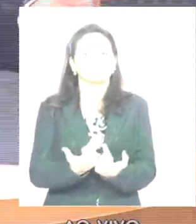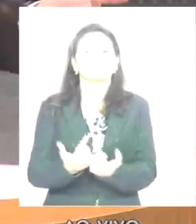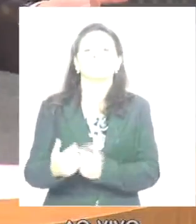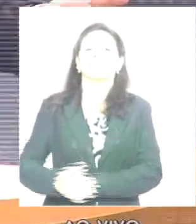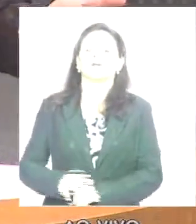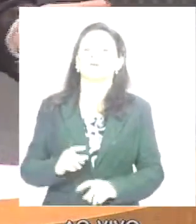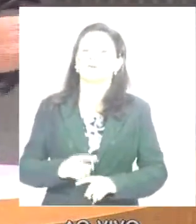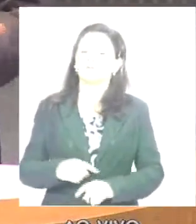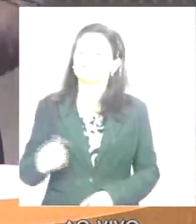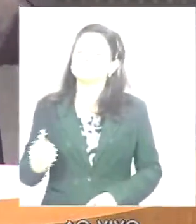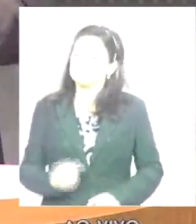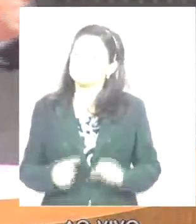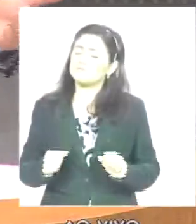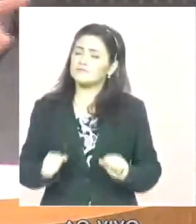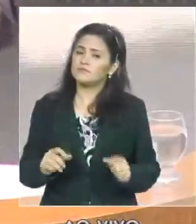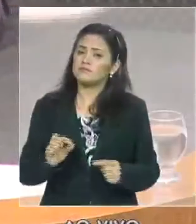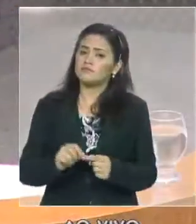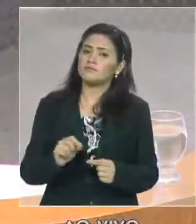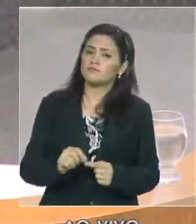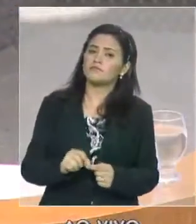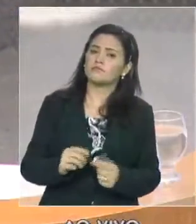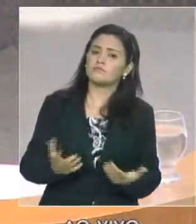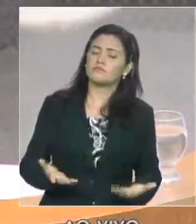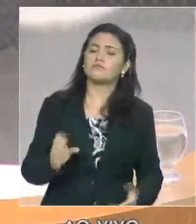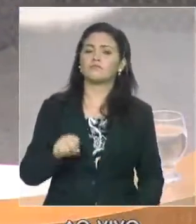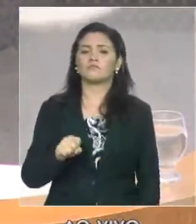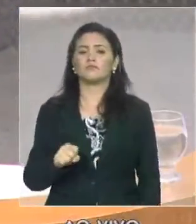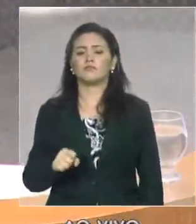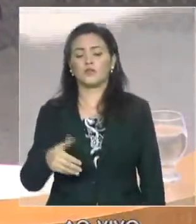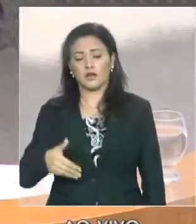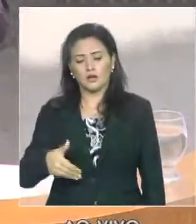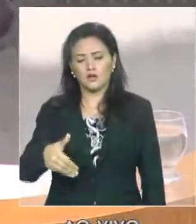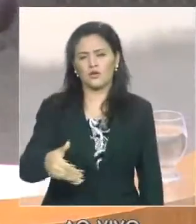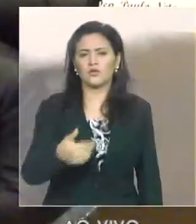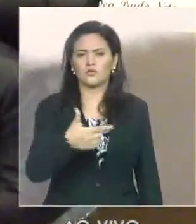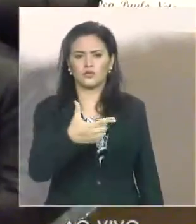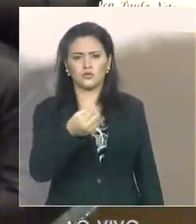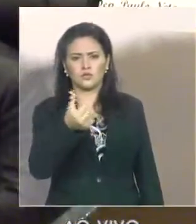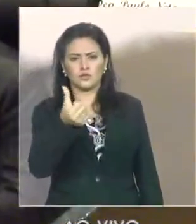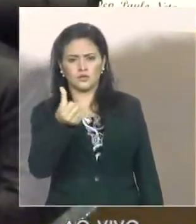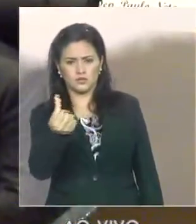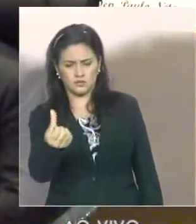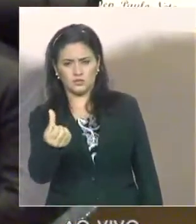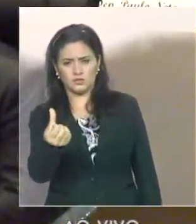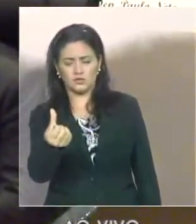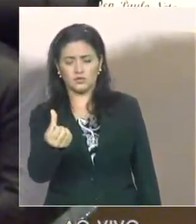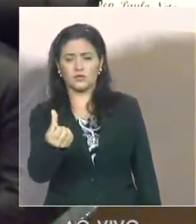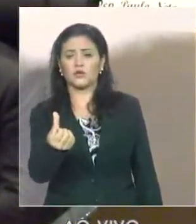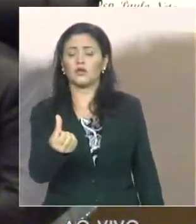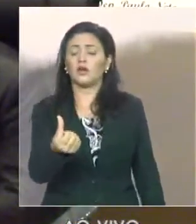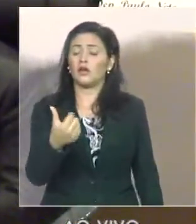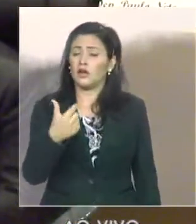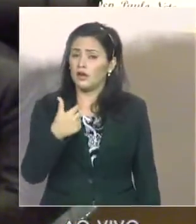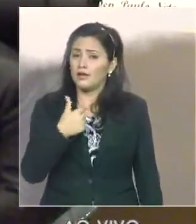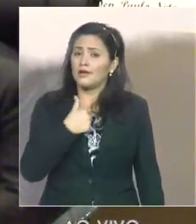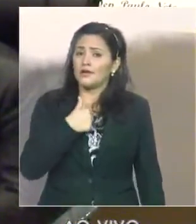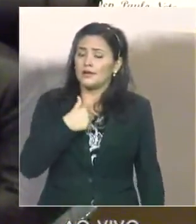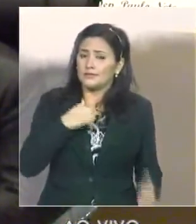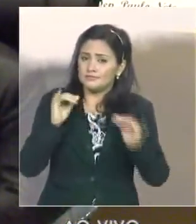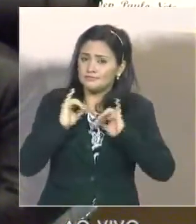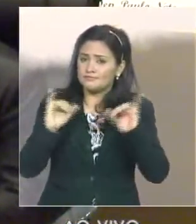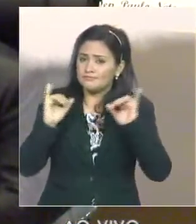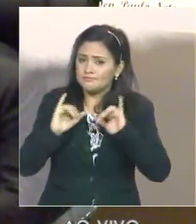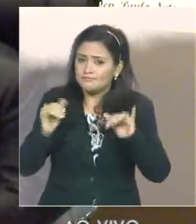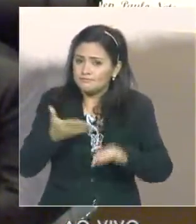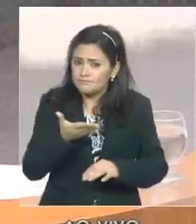fizemos. Agora, em 2016, naturalmente, e faço questão de sublinhar isso, a EFTA, a Igreja,